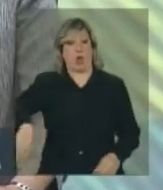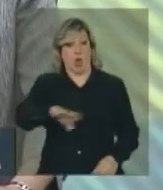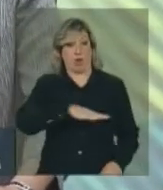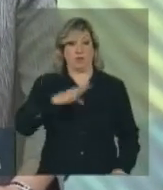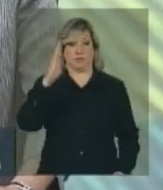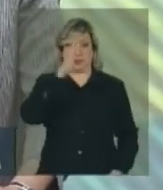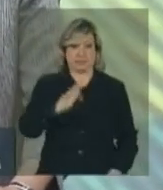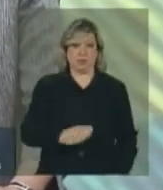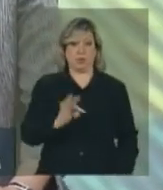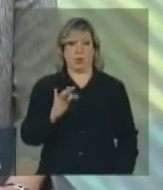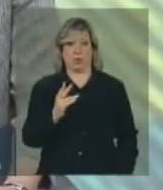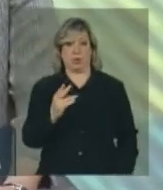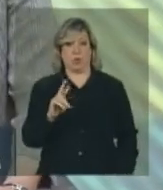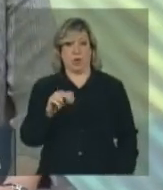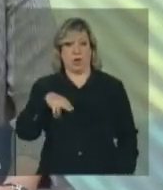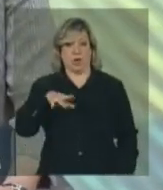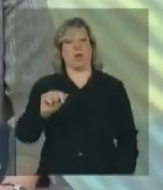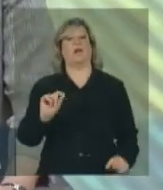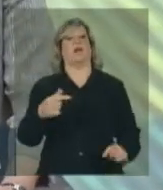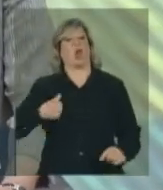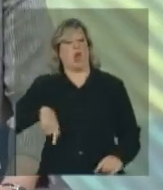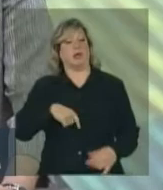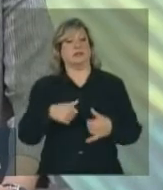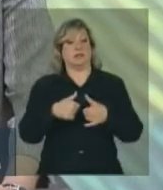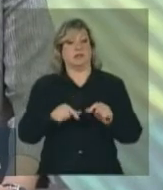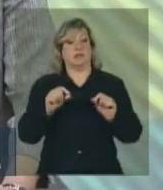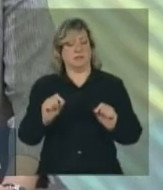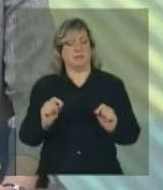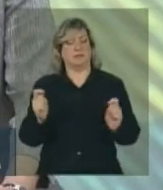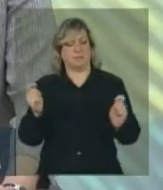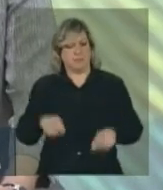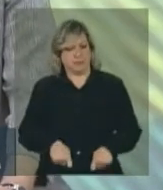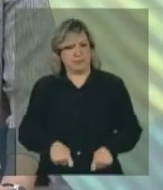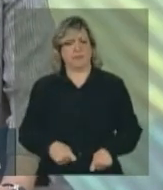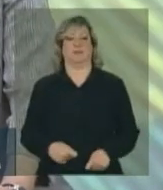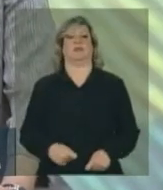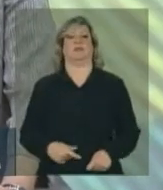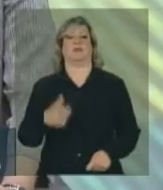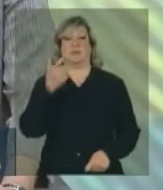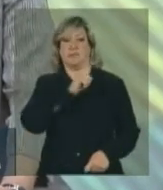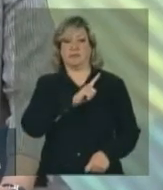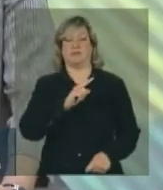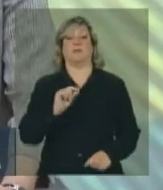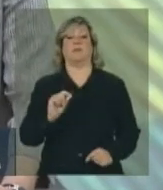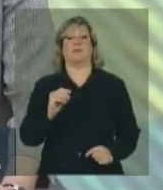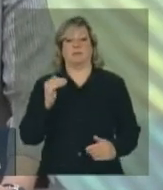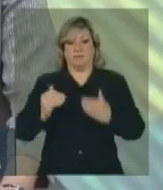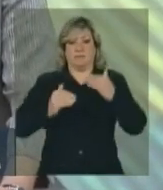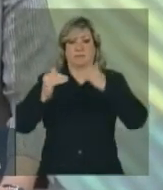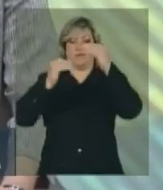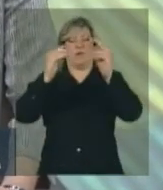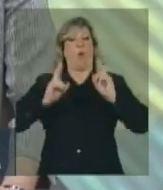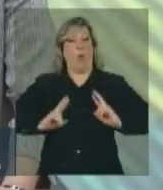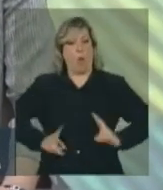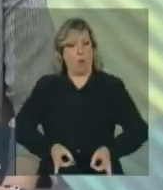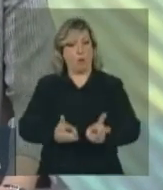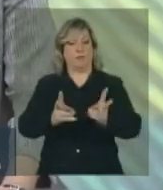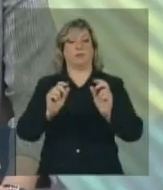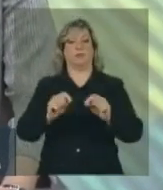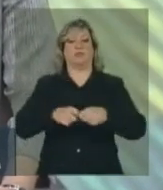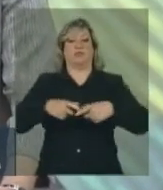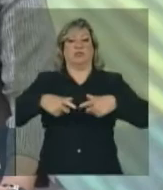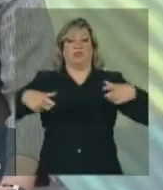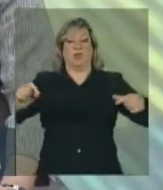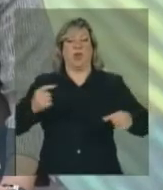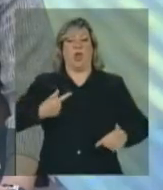Brasil e Turquia, estaremos à altura a de crescer e continuar expandindo